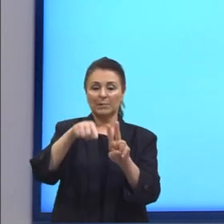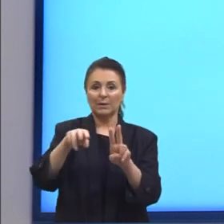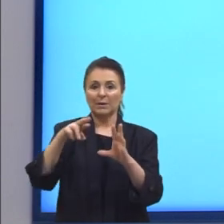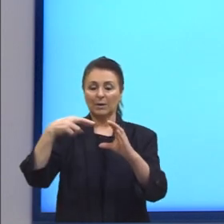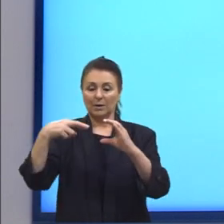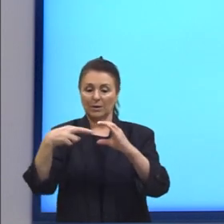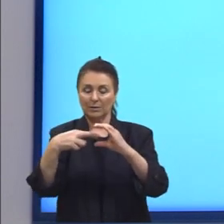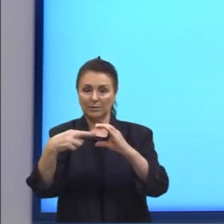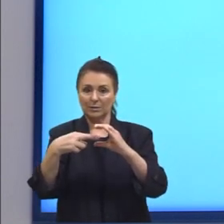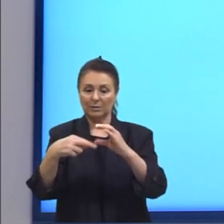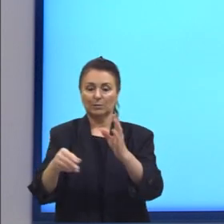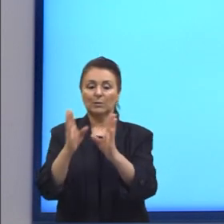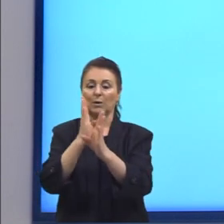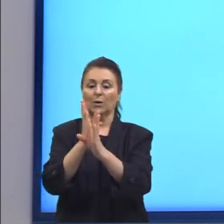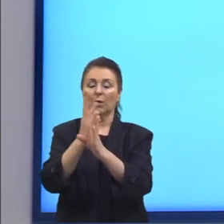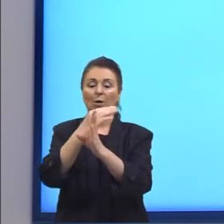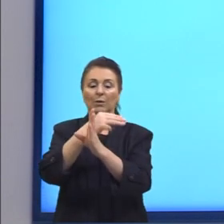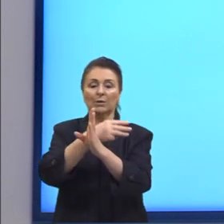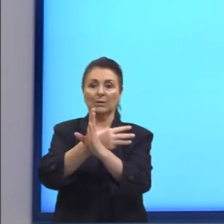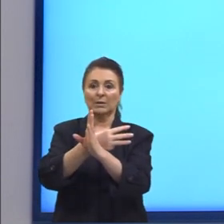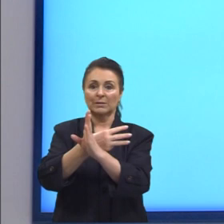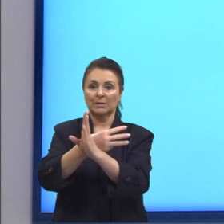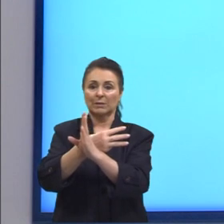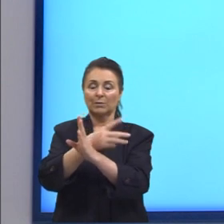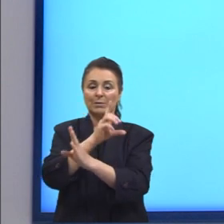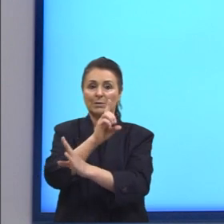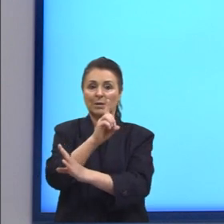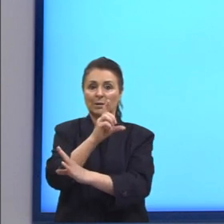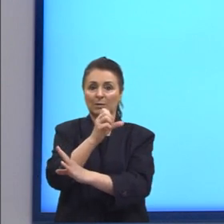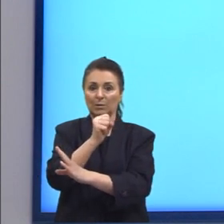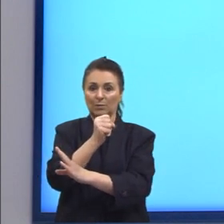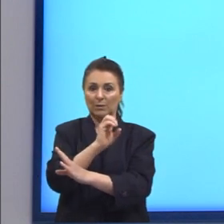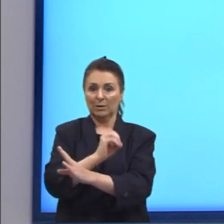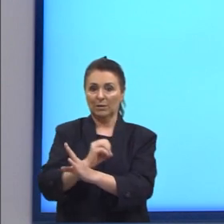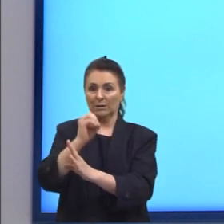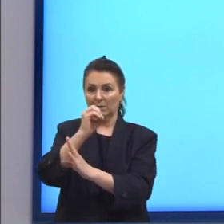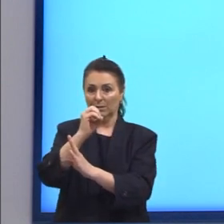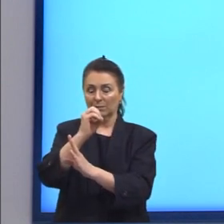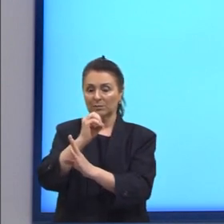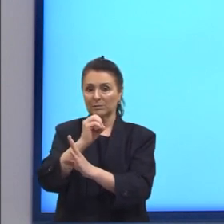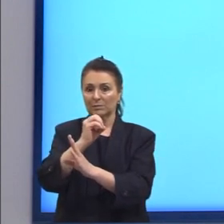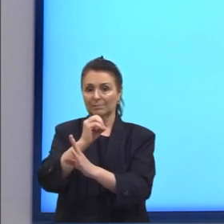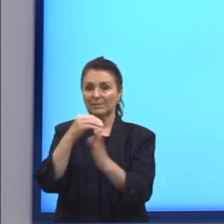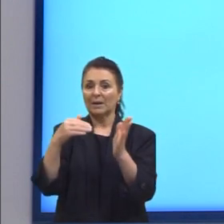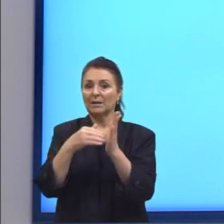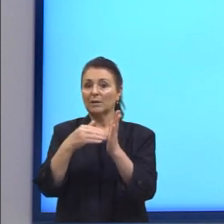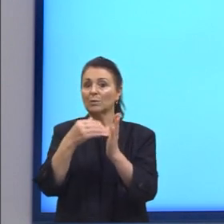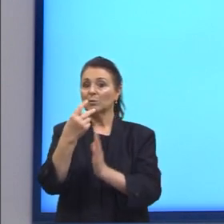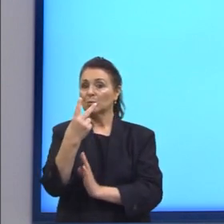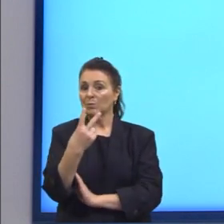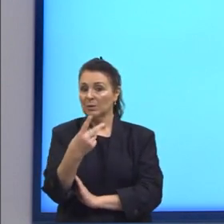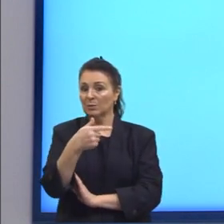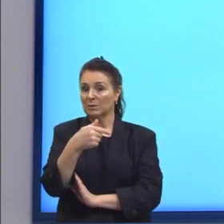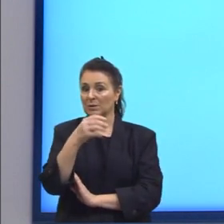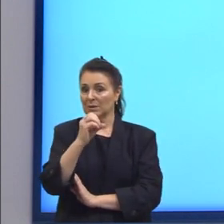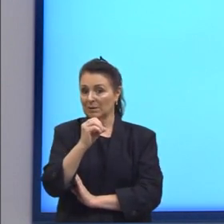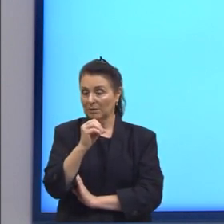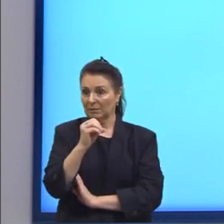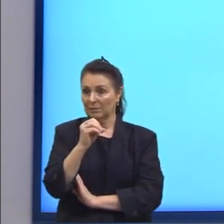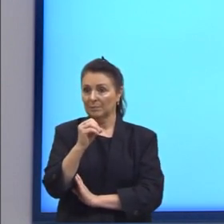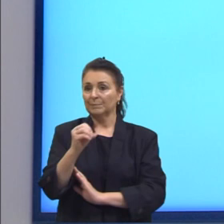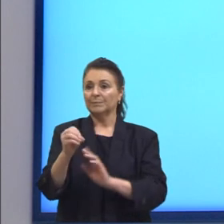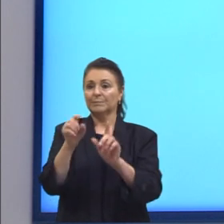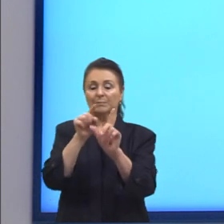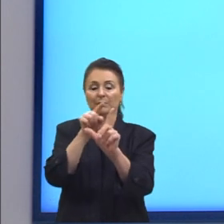Terceiro quadrante, de 180 graus até 270 graus ou ainda de